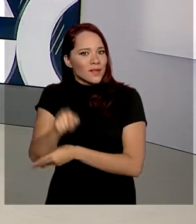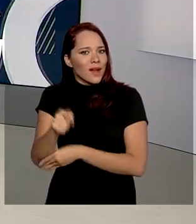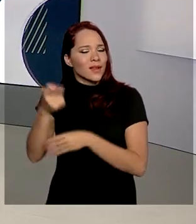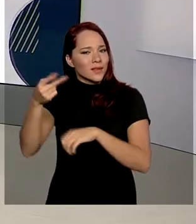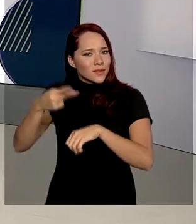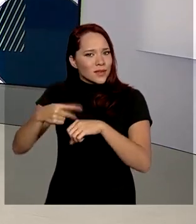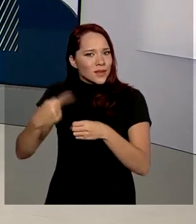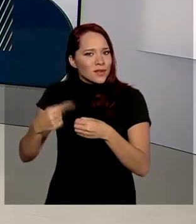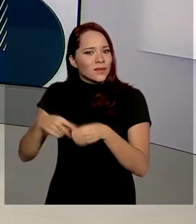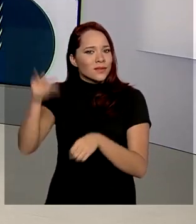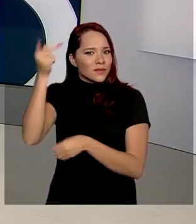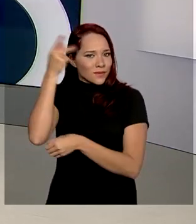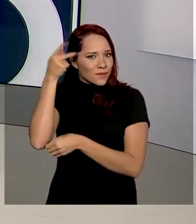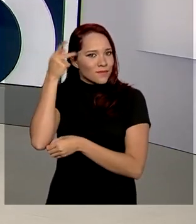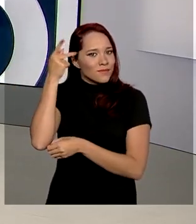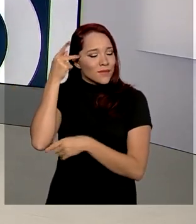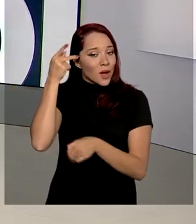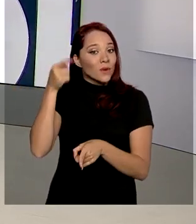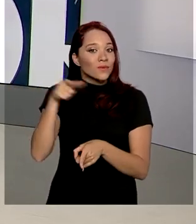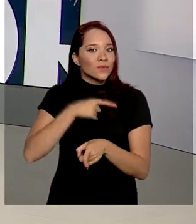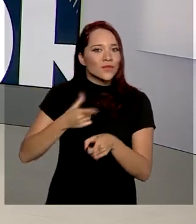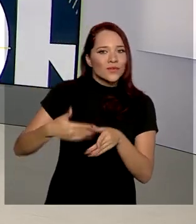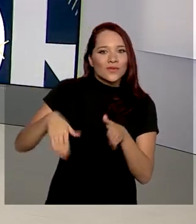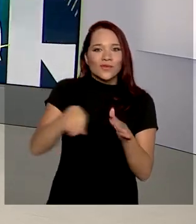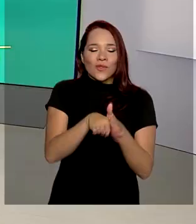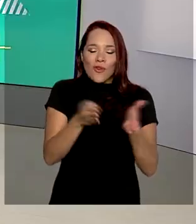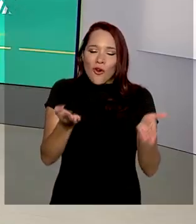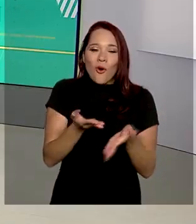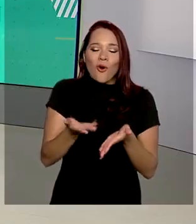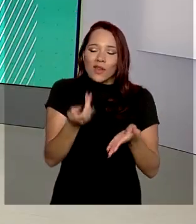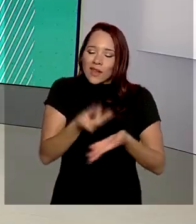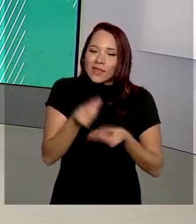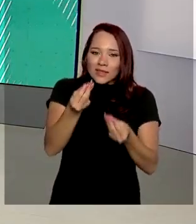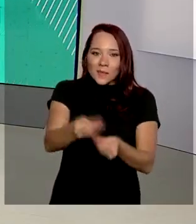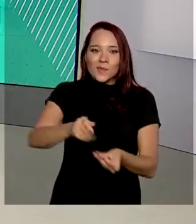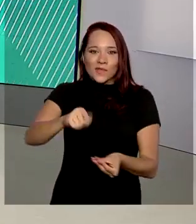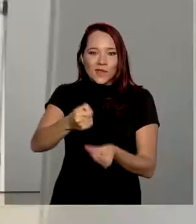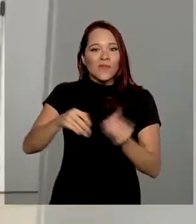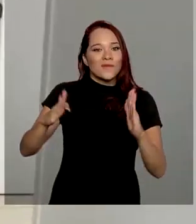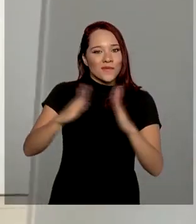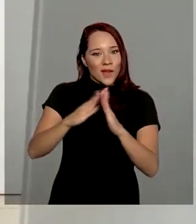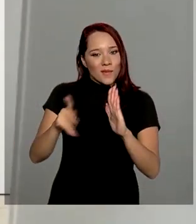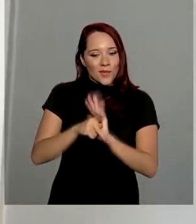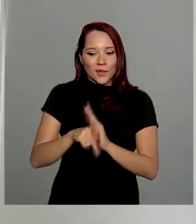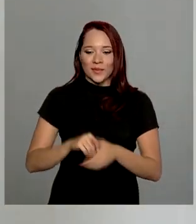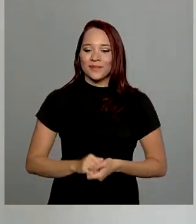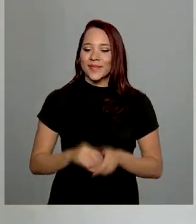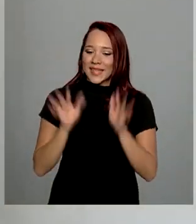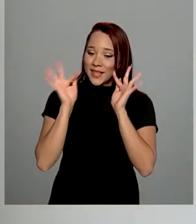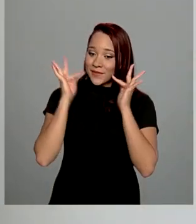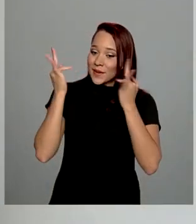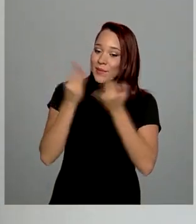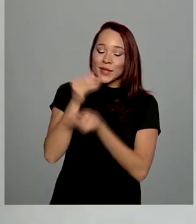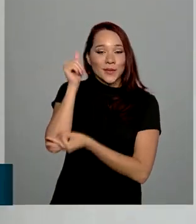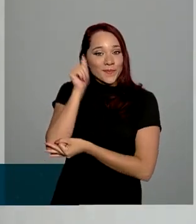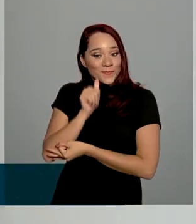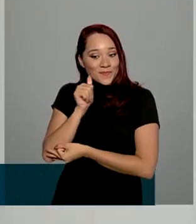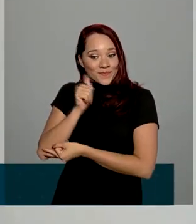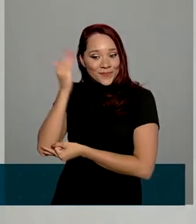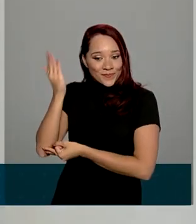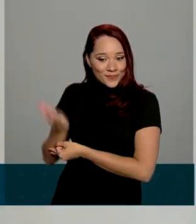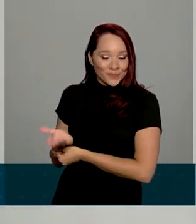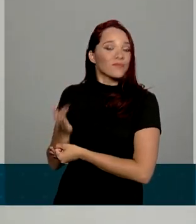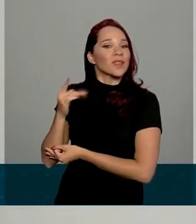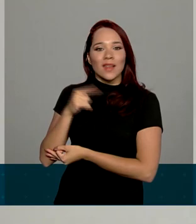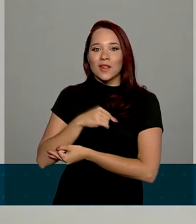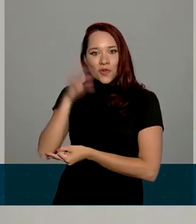região metropolitana de São Paulo, receberam hoje a chave da casa própria. A família da diarista Carla foi uma